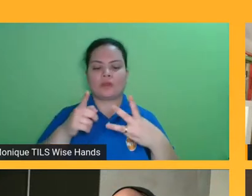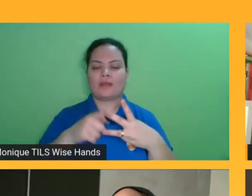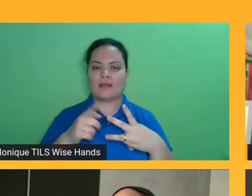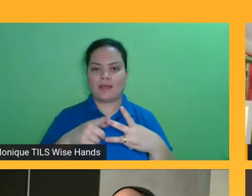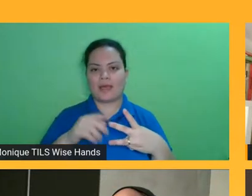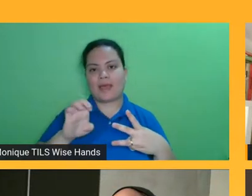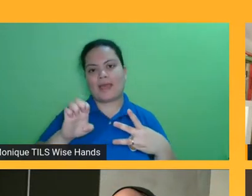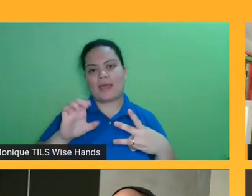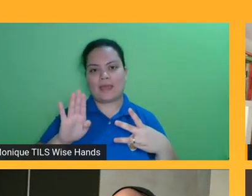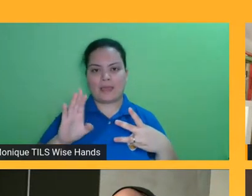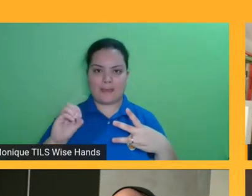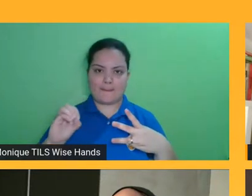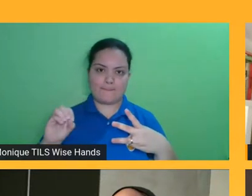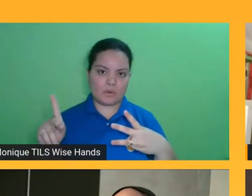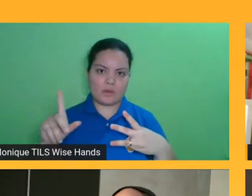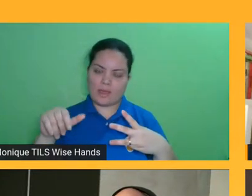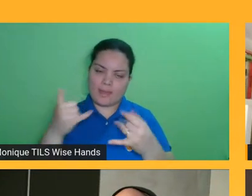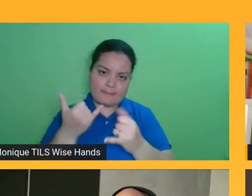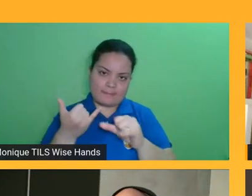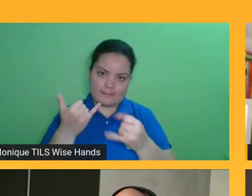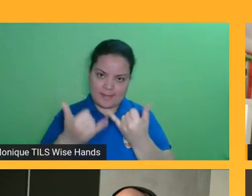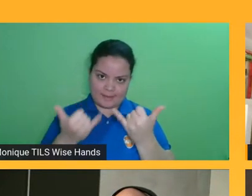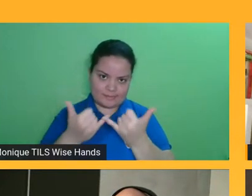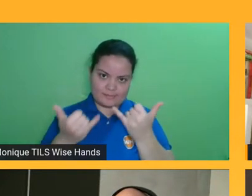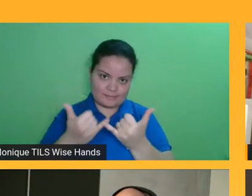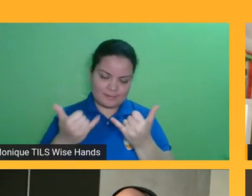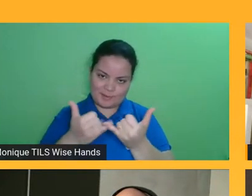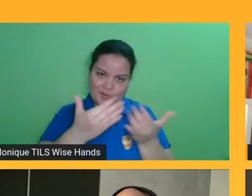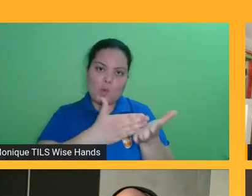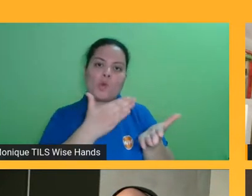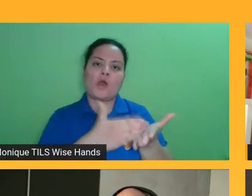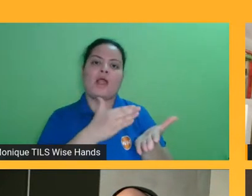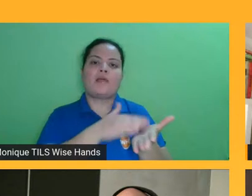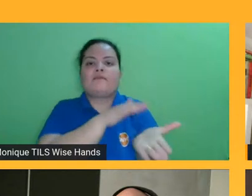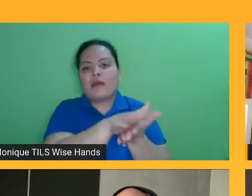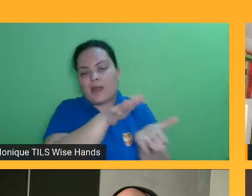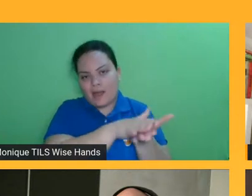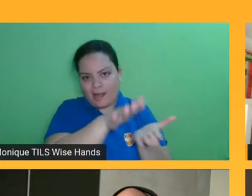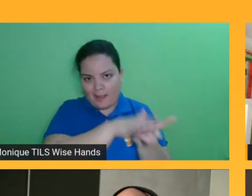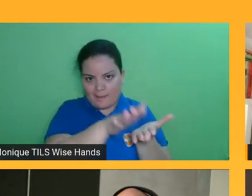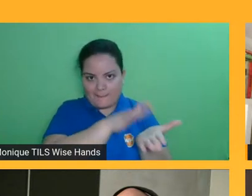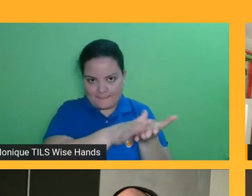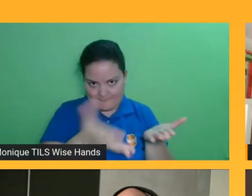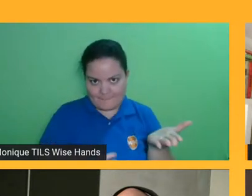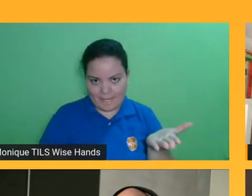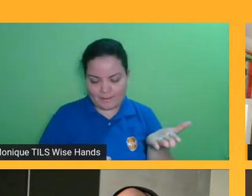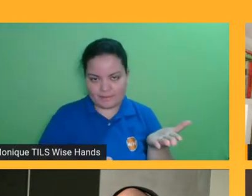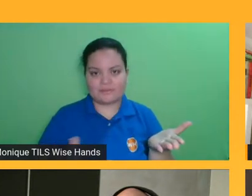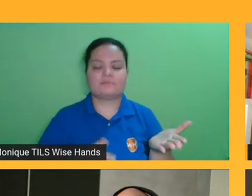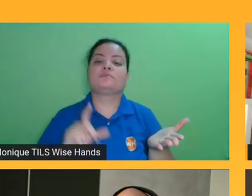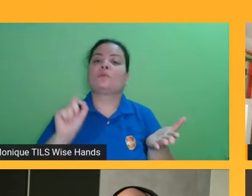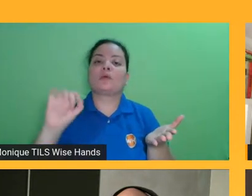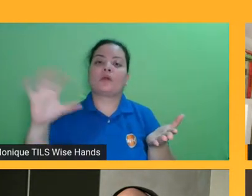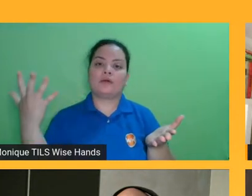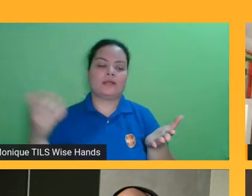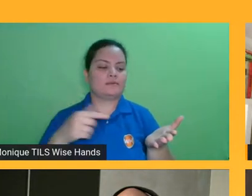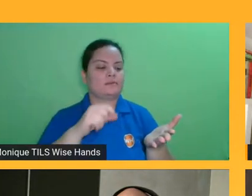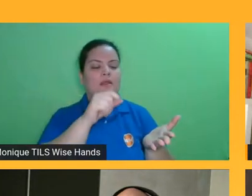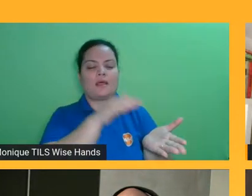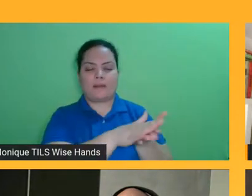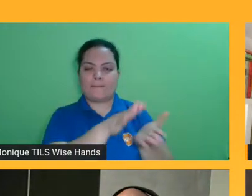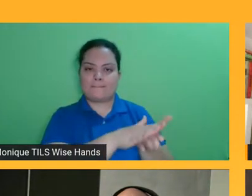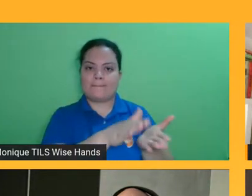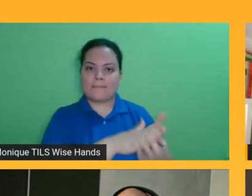então, o que acontece na maioria dos casos é quando o arquivo do livro impresso é finalizado, a gente tem o PDF que é